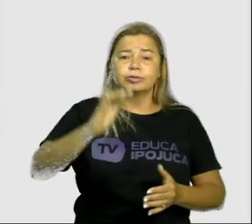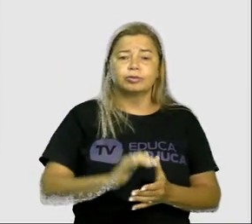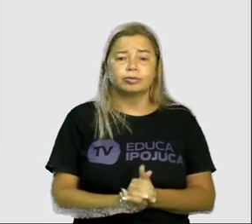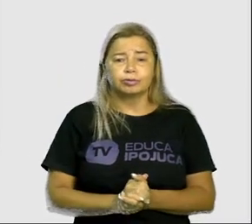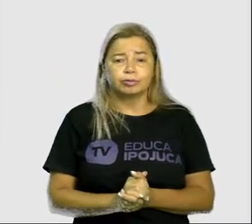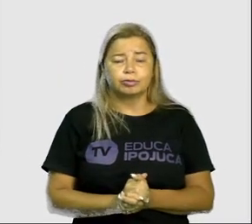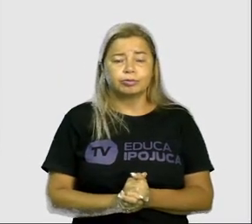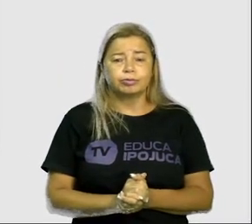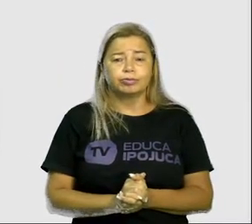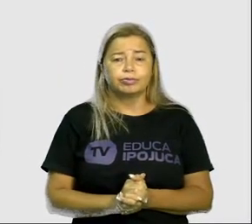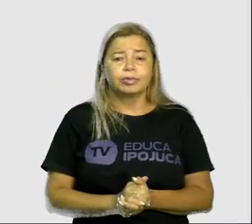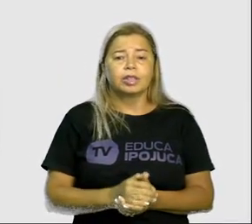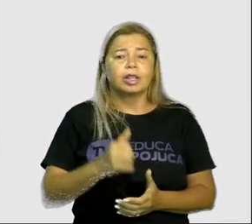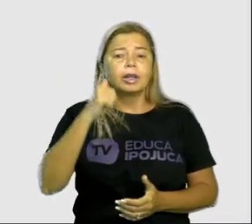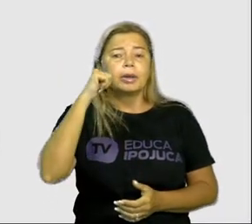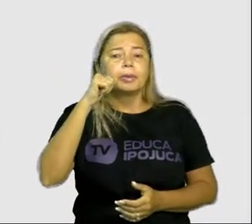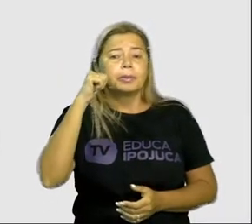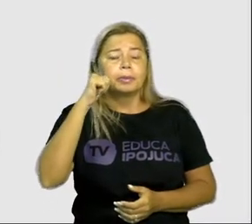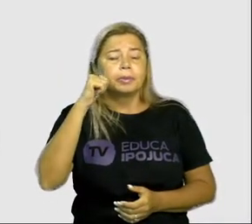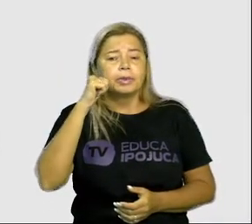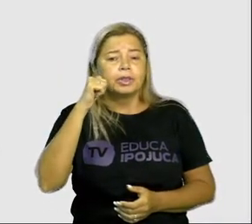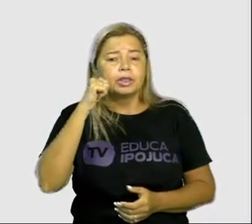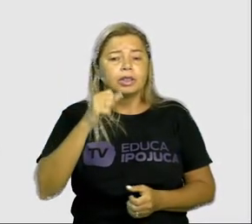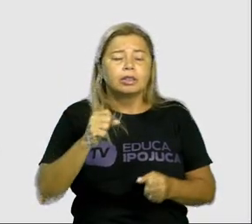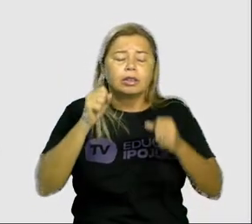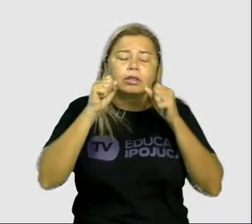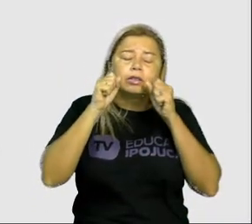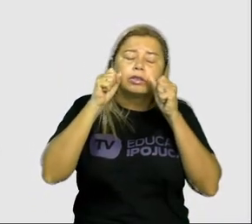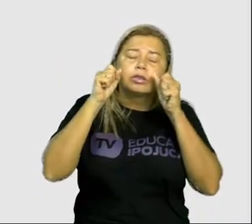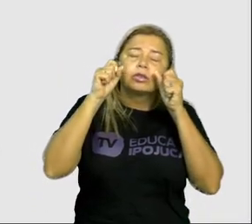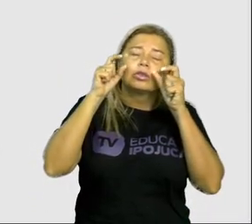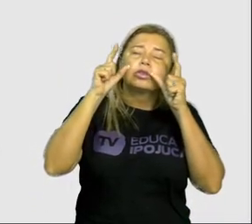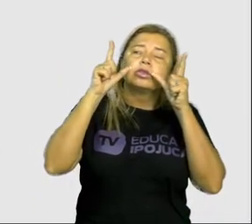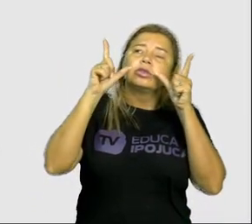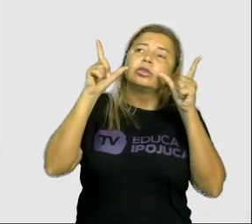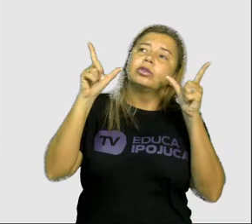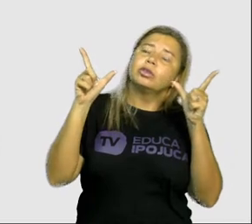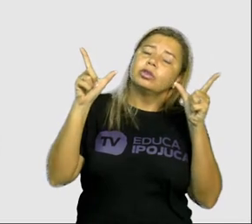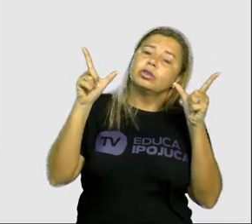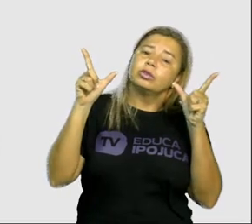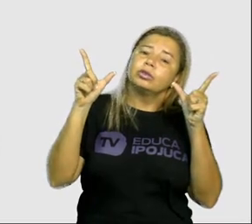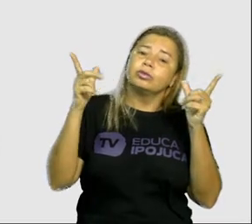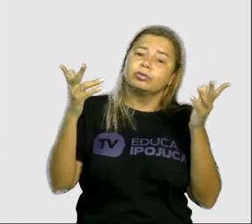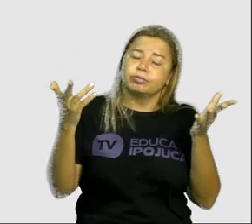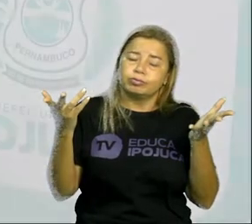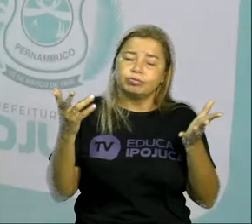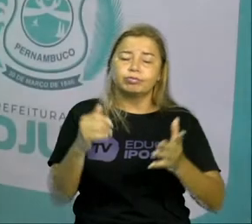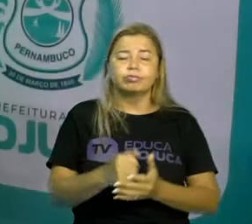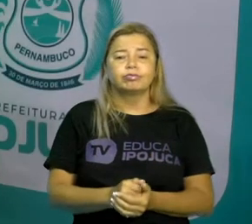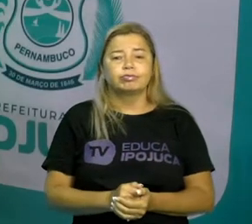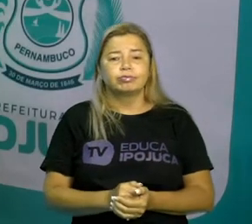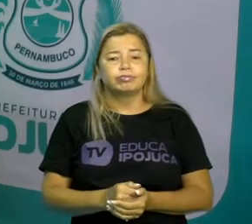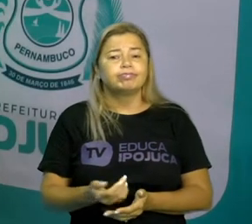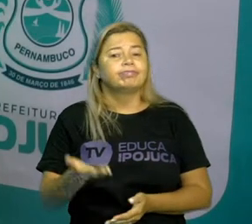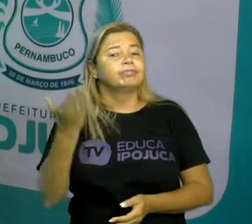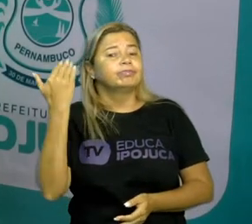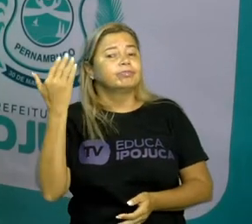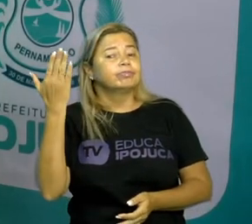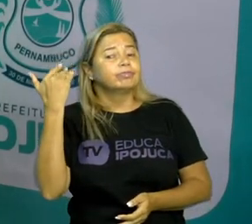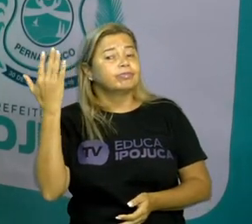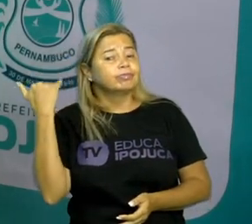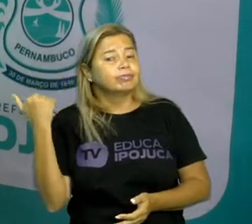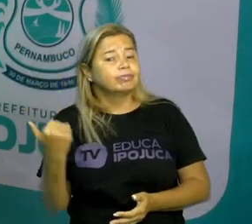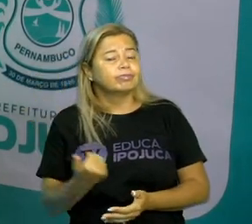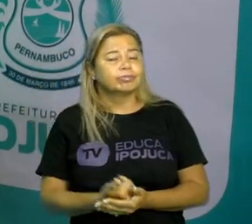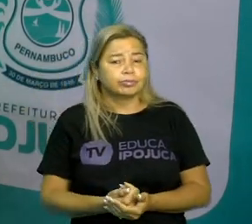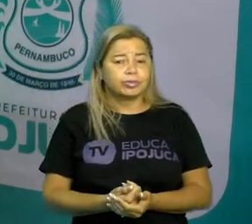Marisa acordou cedo Acordou Se ela já acordou Então já passou Se